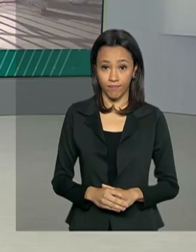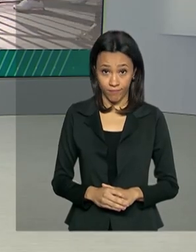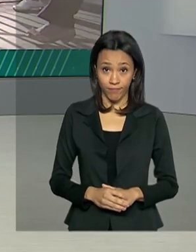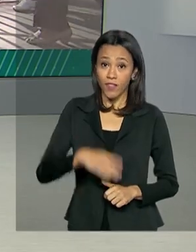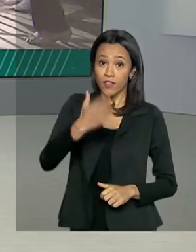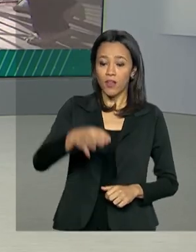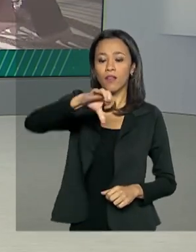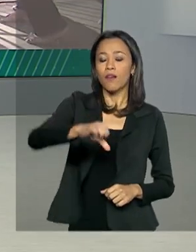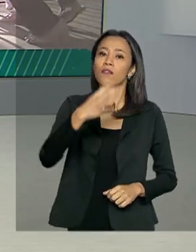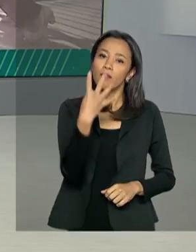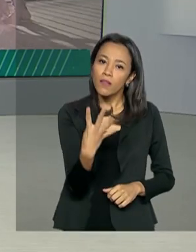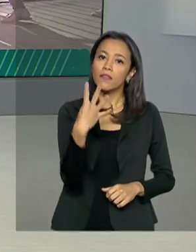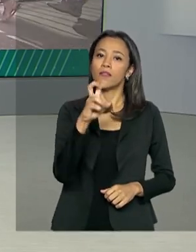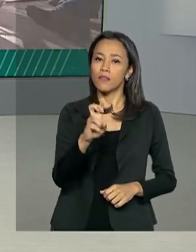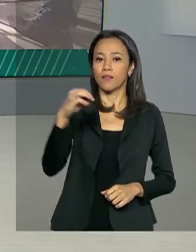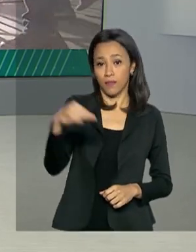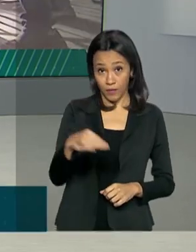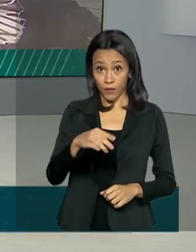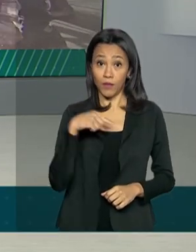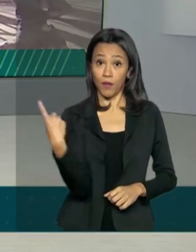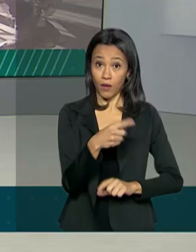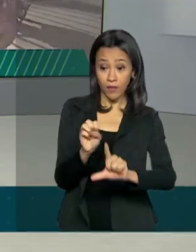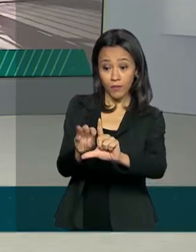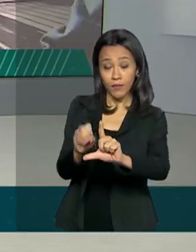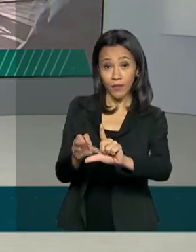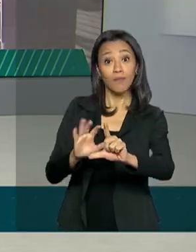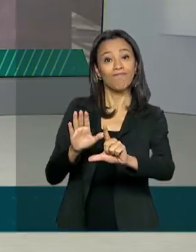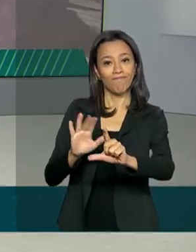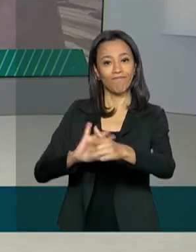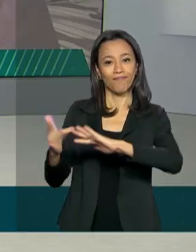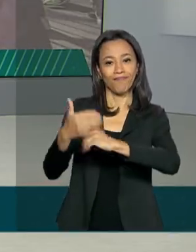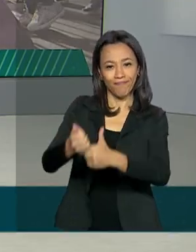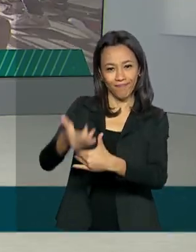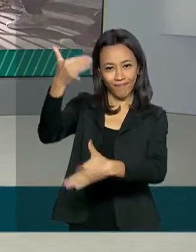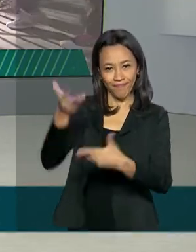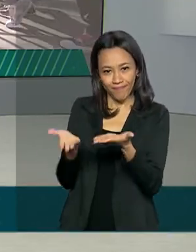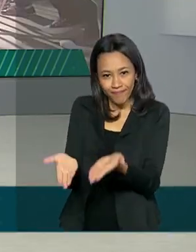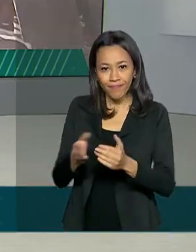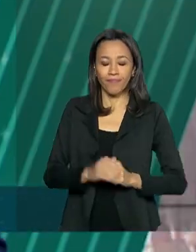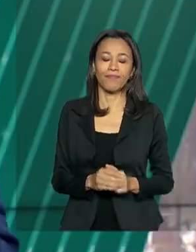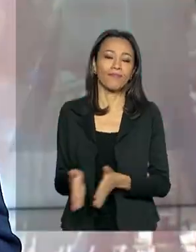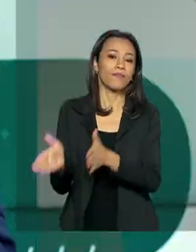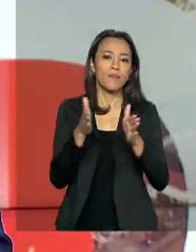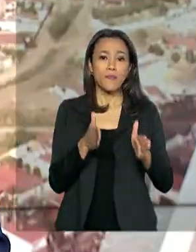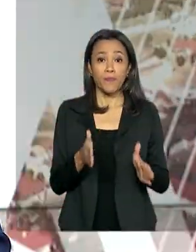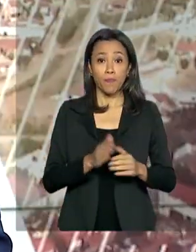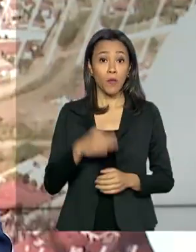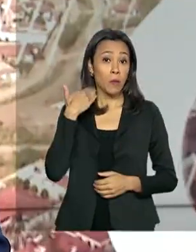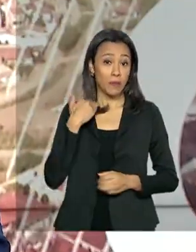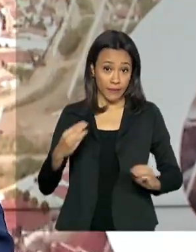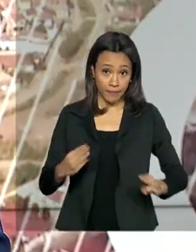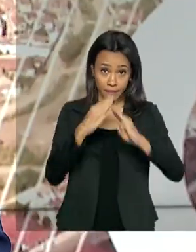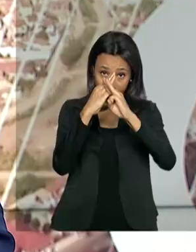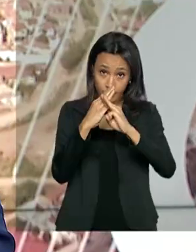São 9 horas e 45 minutos. Nós estamos ao vivo também pelas redes sociais. A Caixa